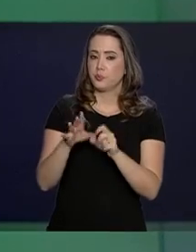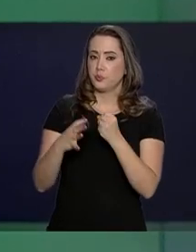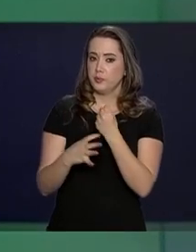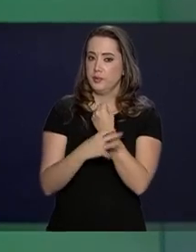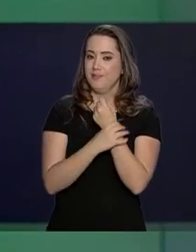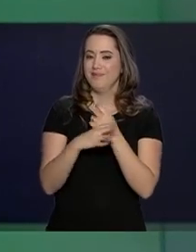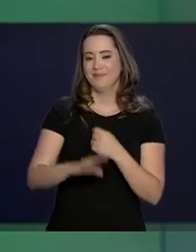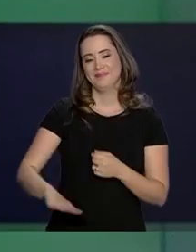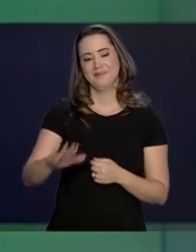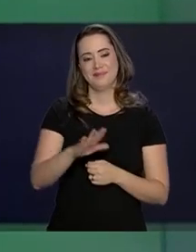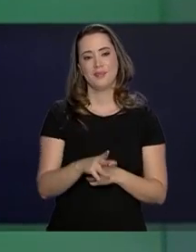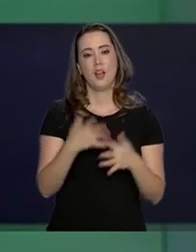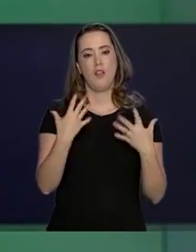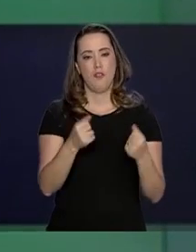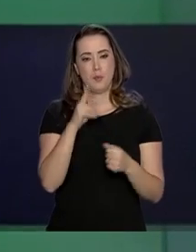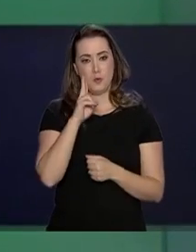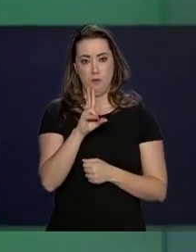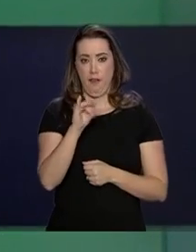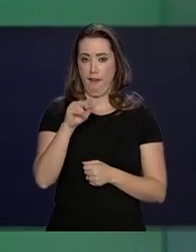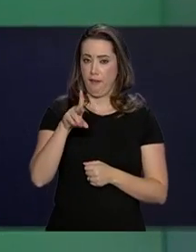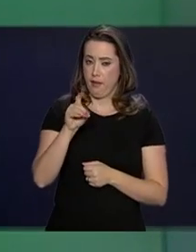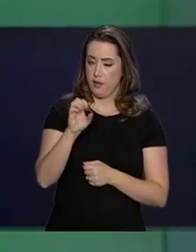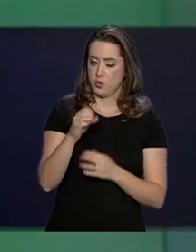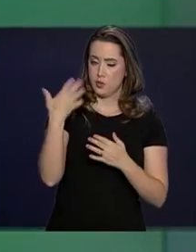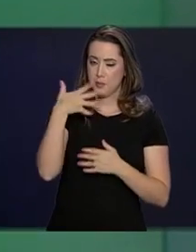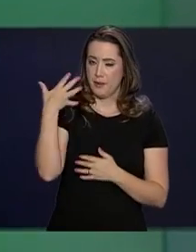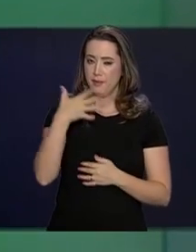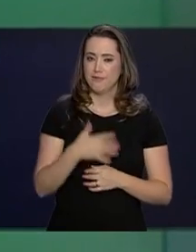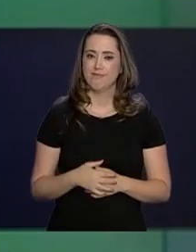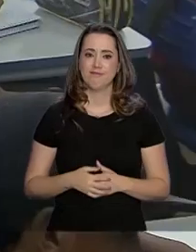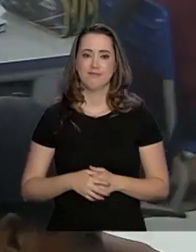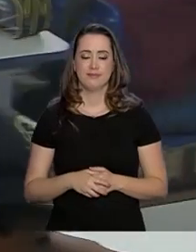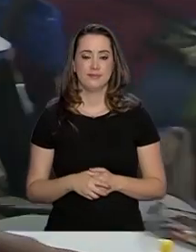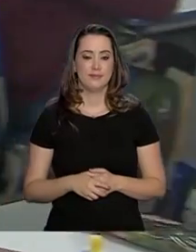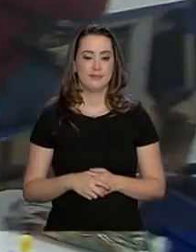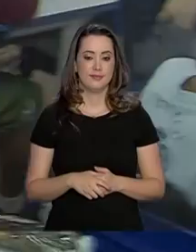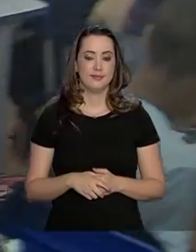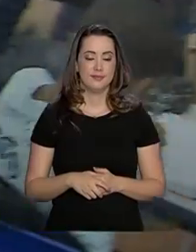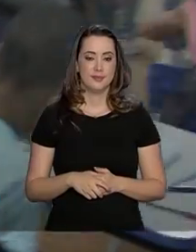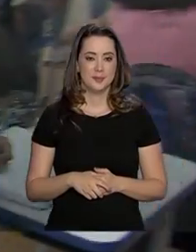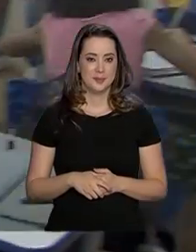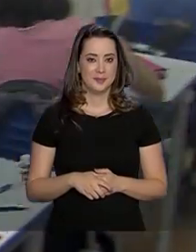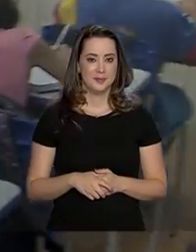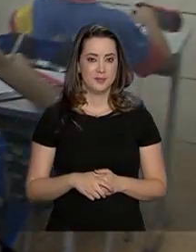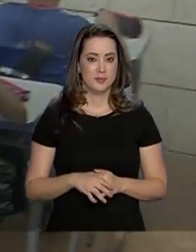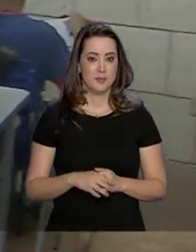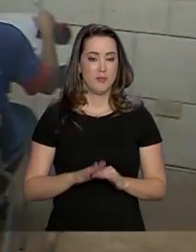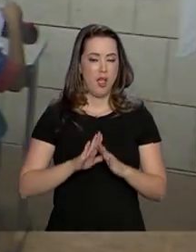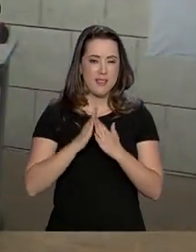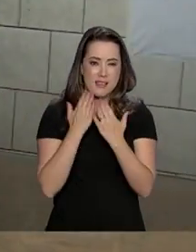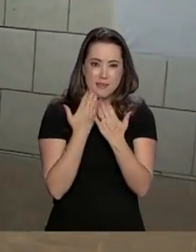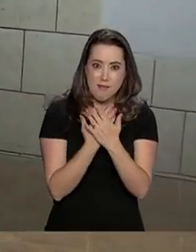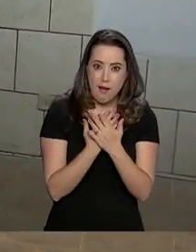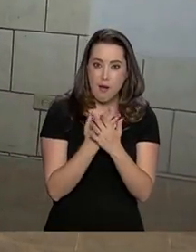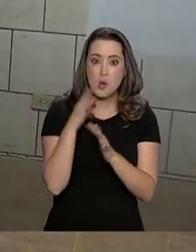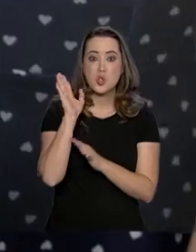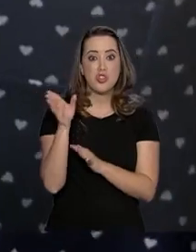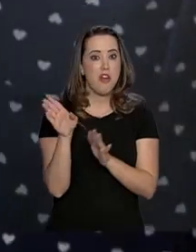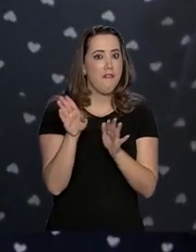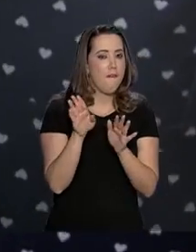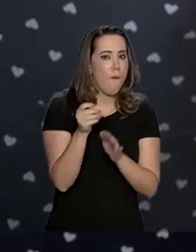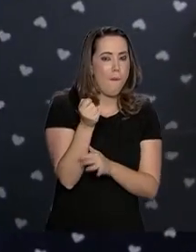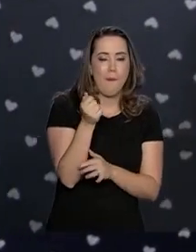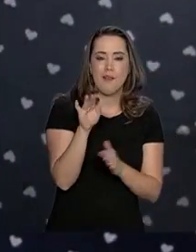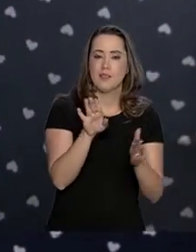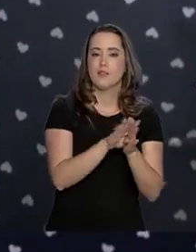crianças? A repórter Cleide Lopes conta para a gente. As aulas estão voltando e com elas